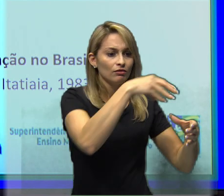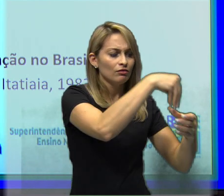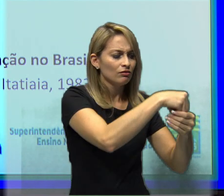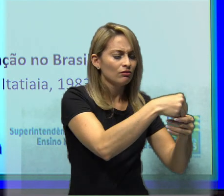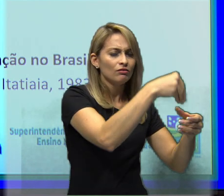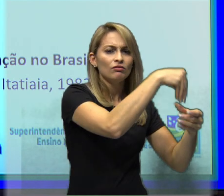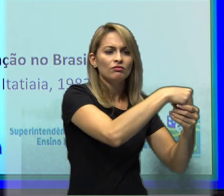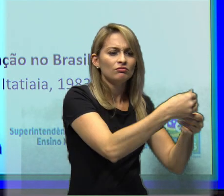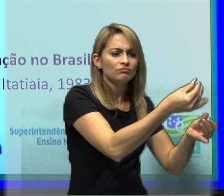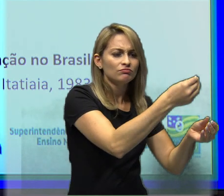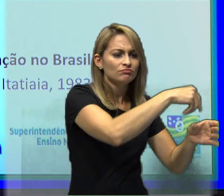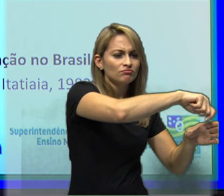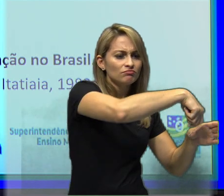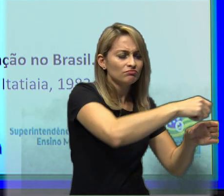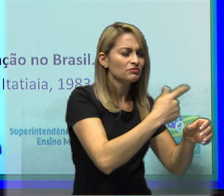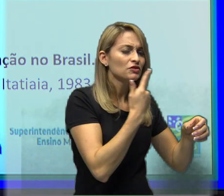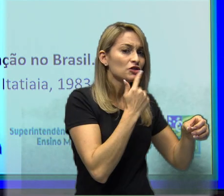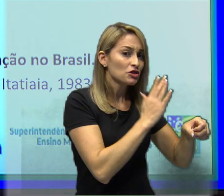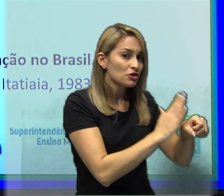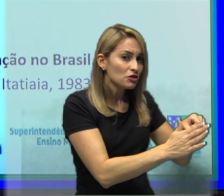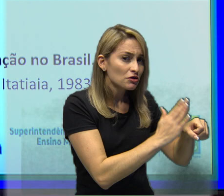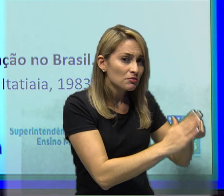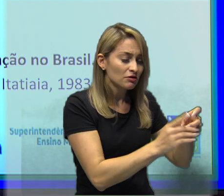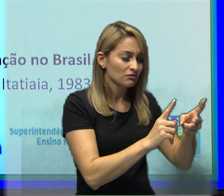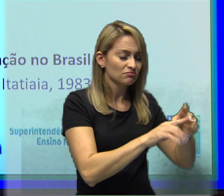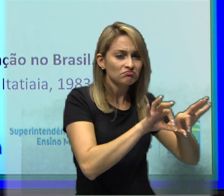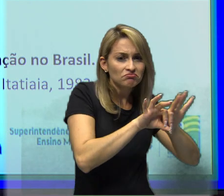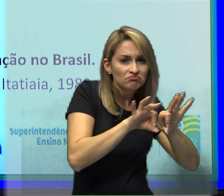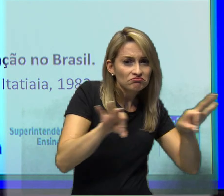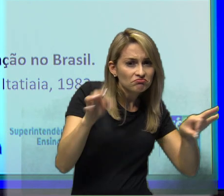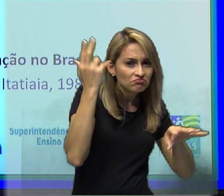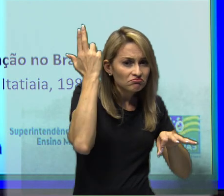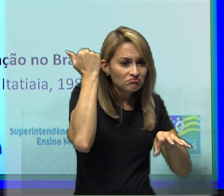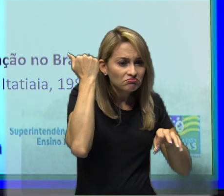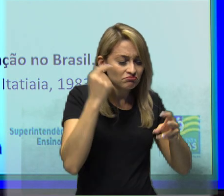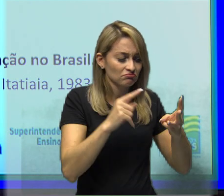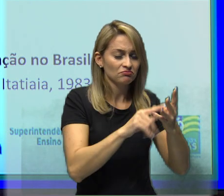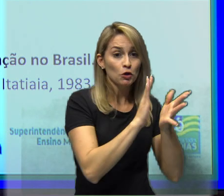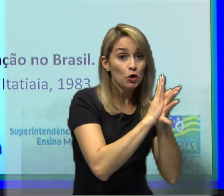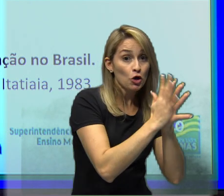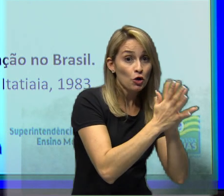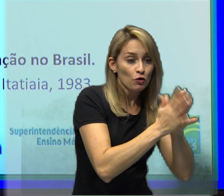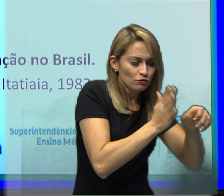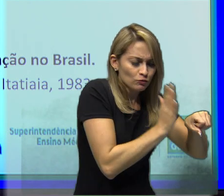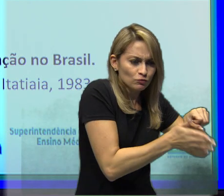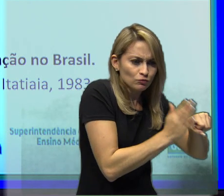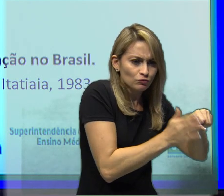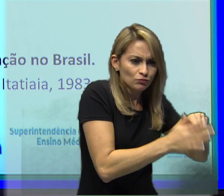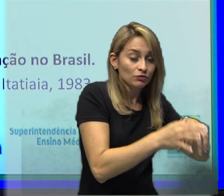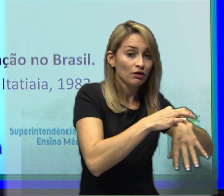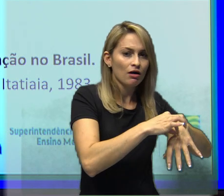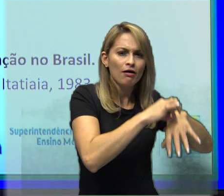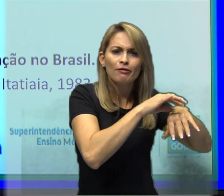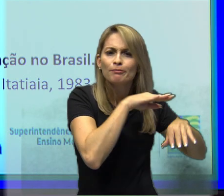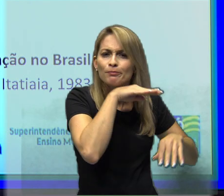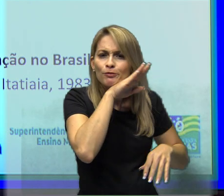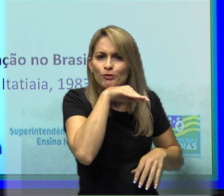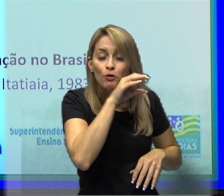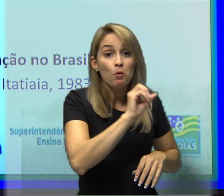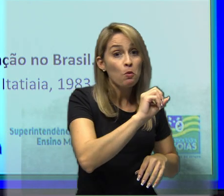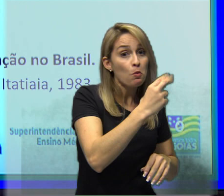carne de porco ou de vaca, as quais se podem juntar chorizo, morcela ou